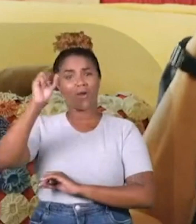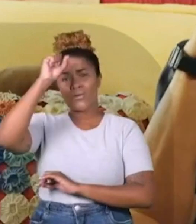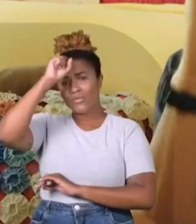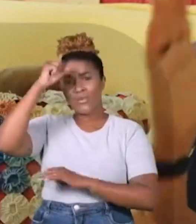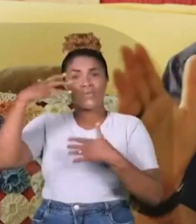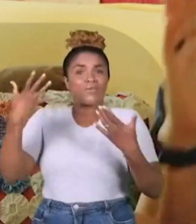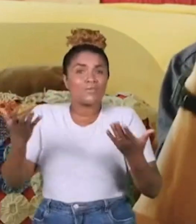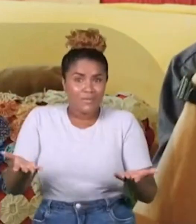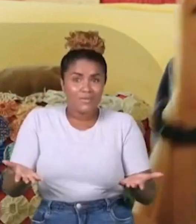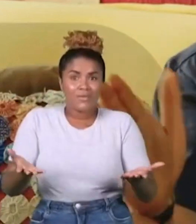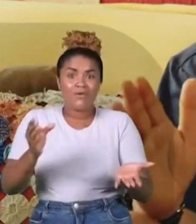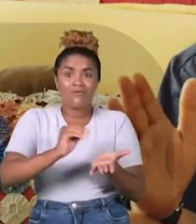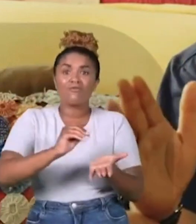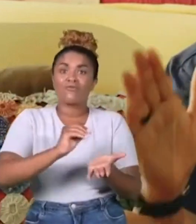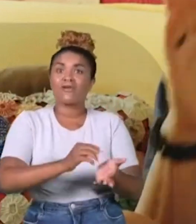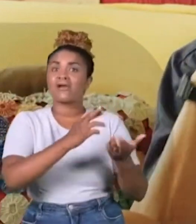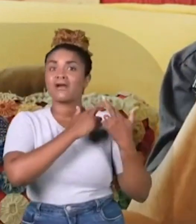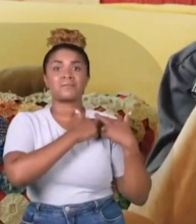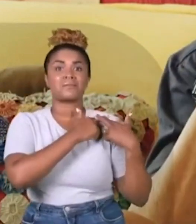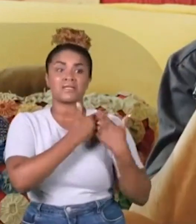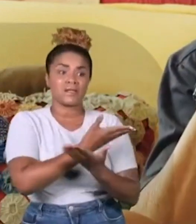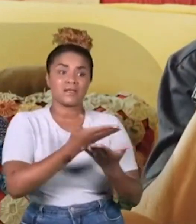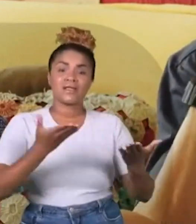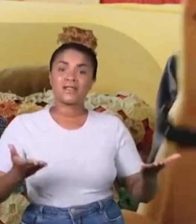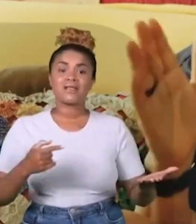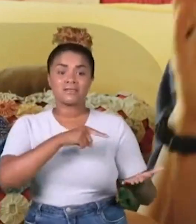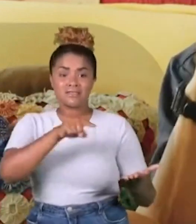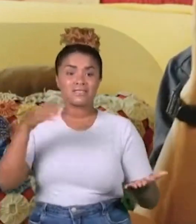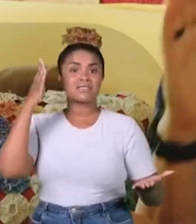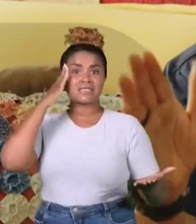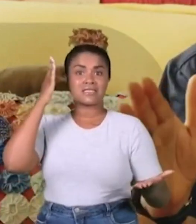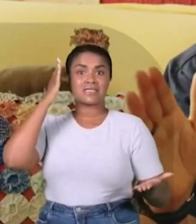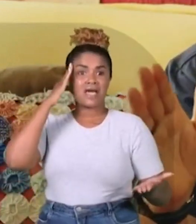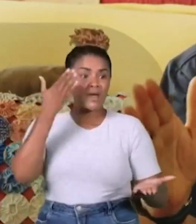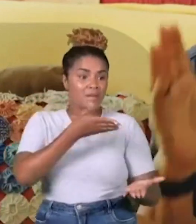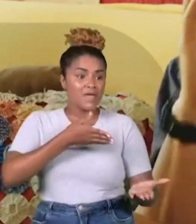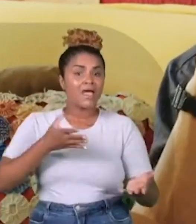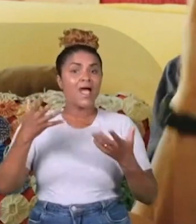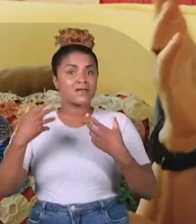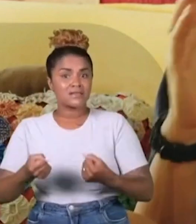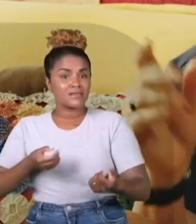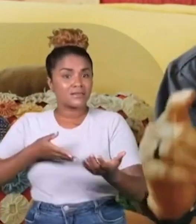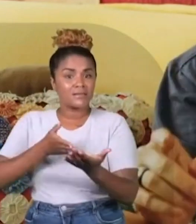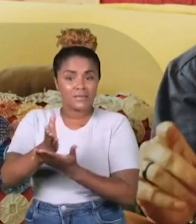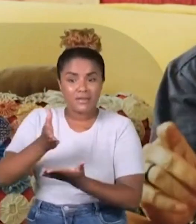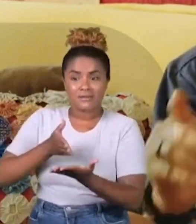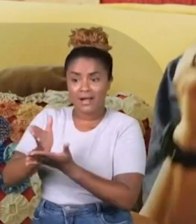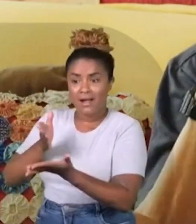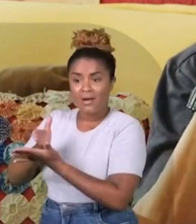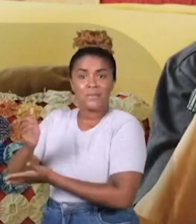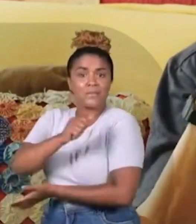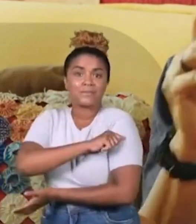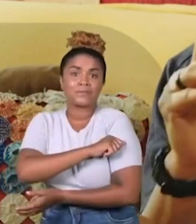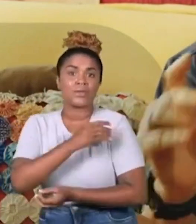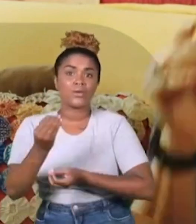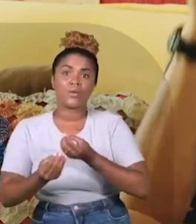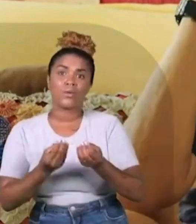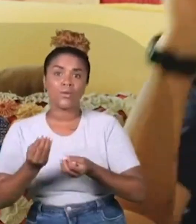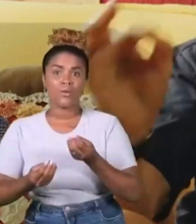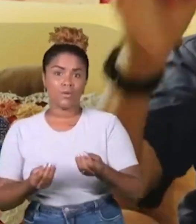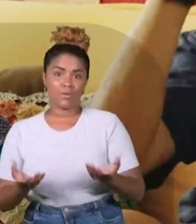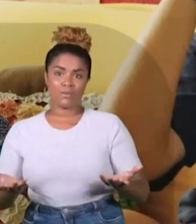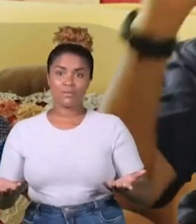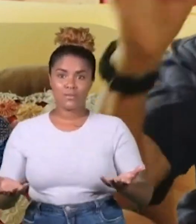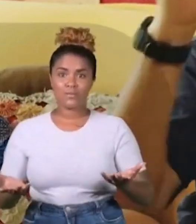muita irresponsabilidade do governo ter consciência dessa realidade e enganar a população. E pior,